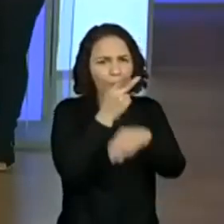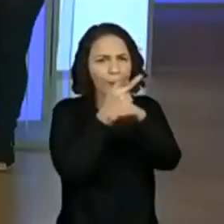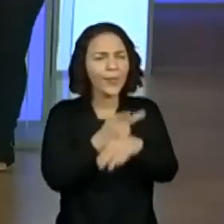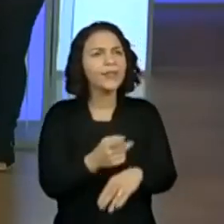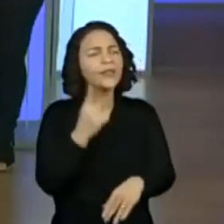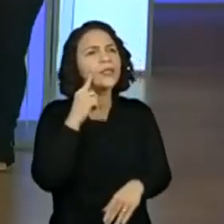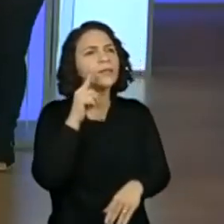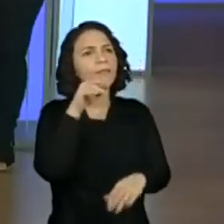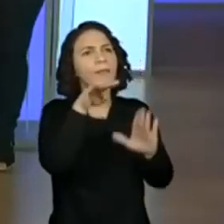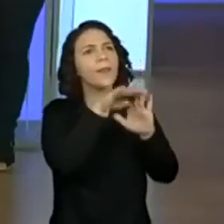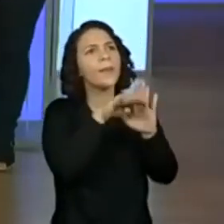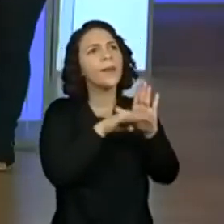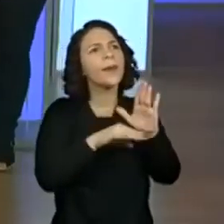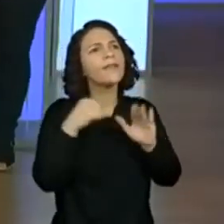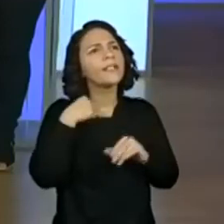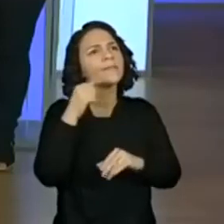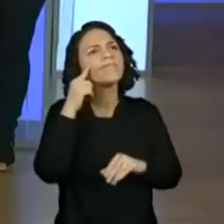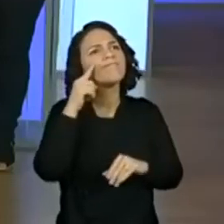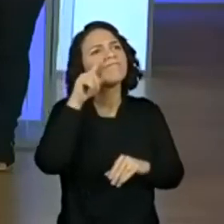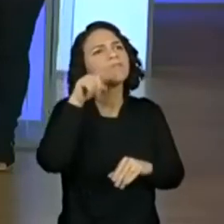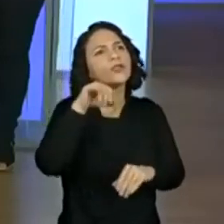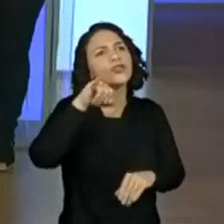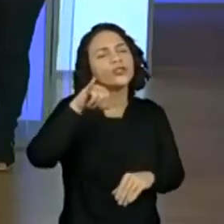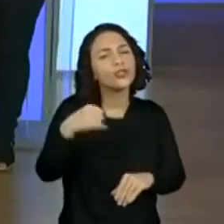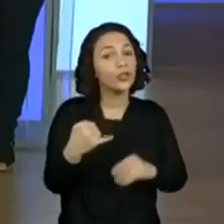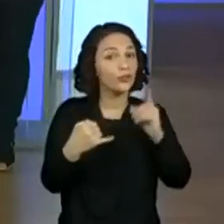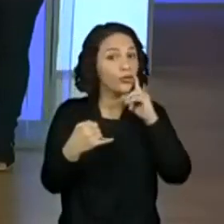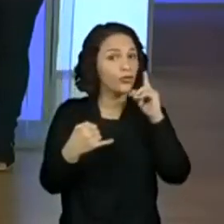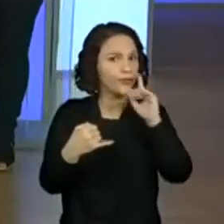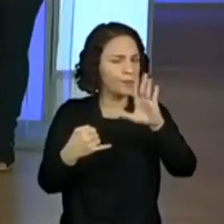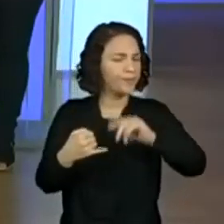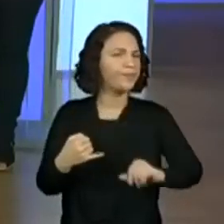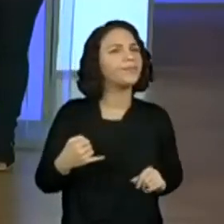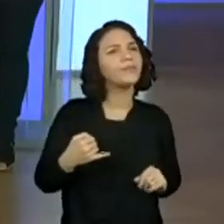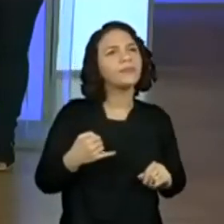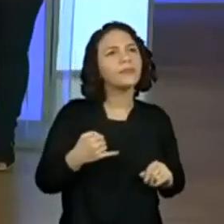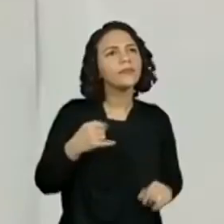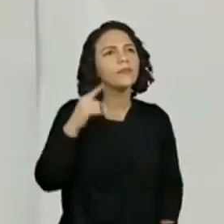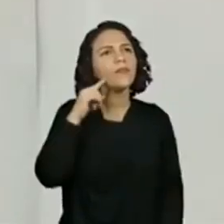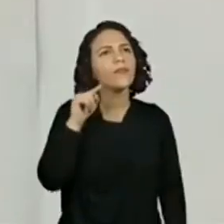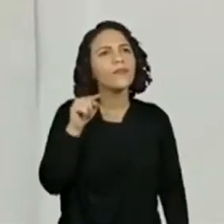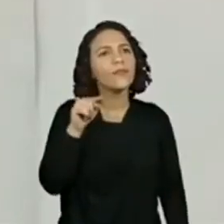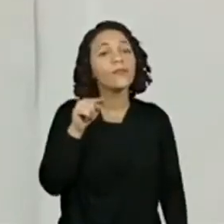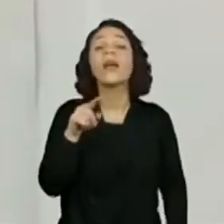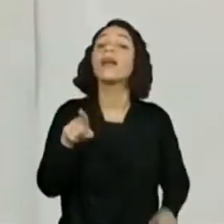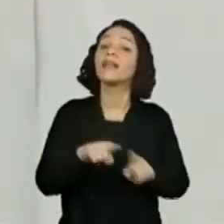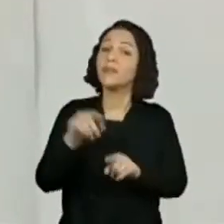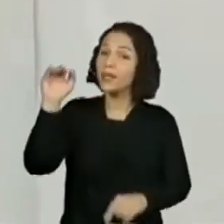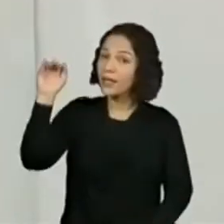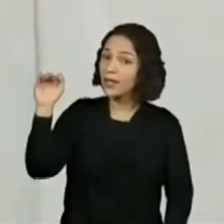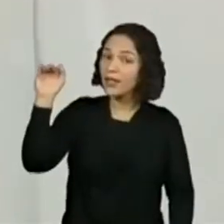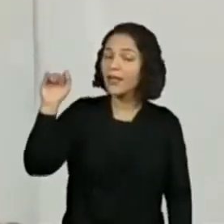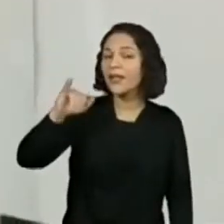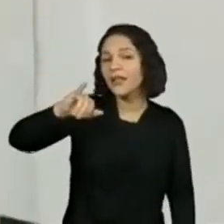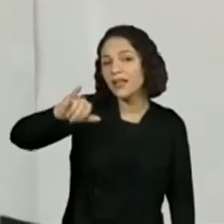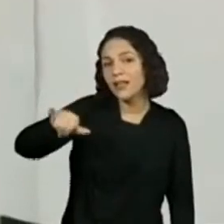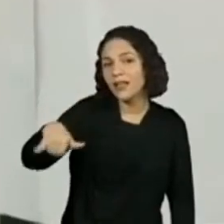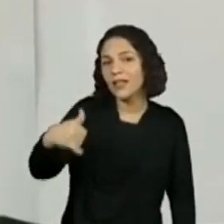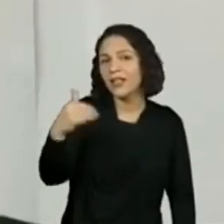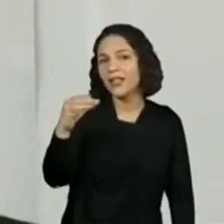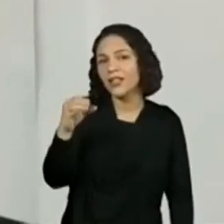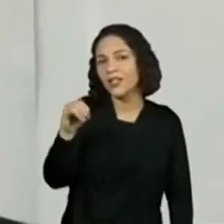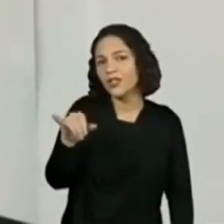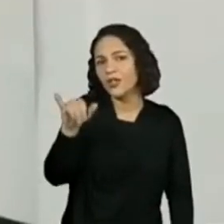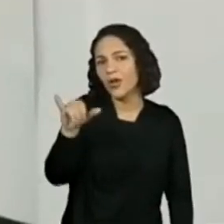procurar os nomes na nossa lista que começa com J. J. Vou lá na nossa com J. Ah, e Joyce também. Estão lembrando a gente que